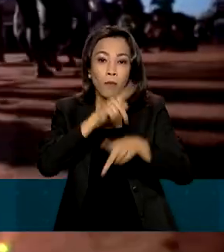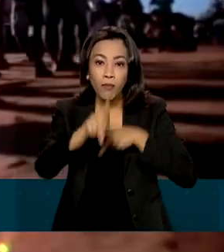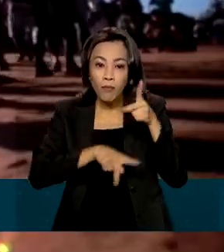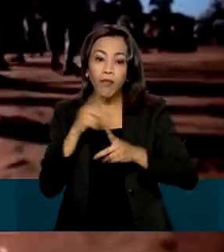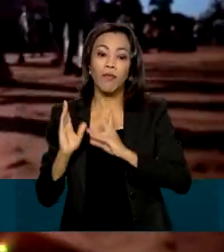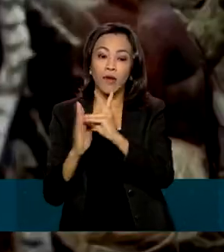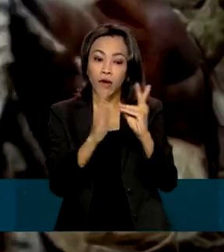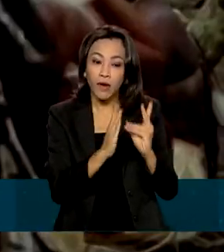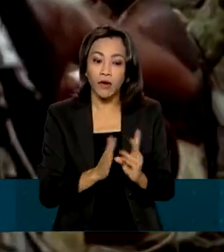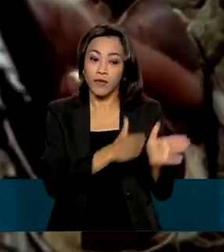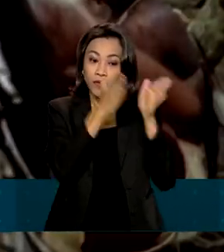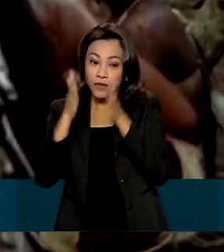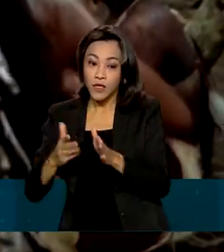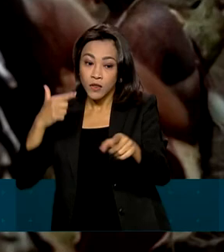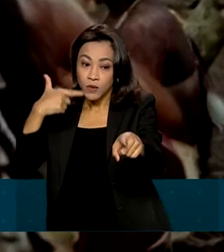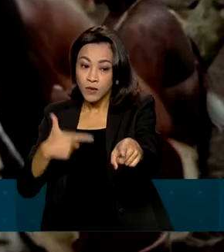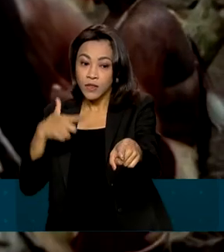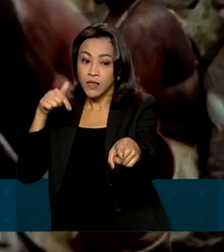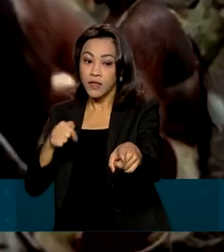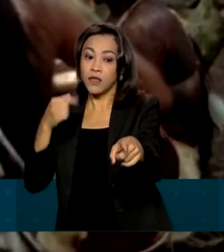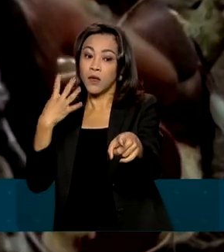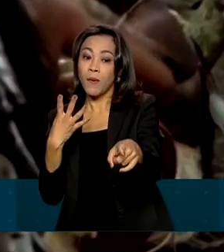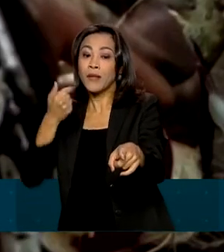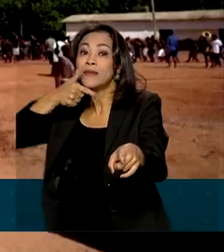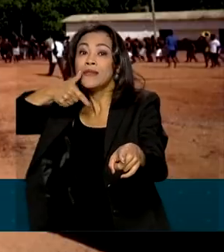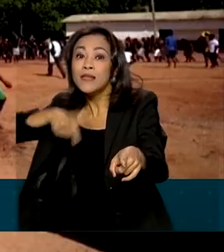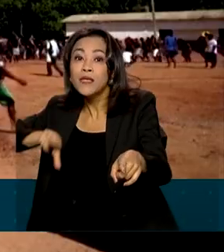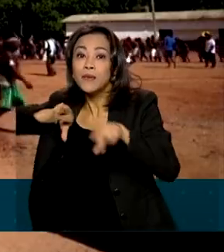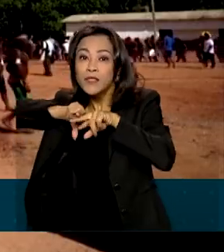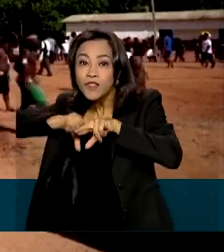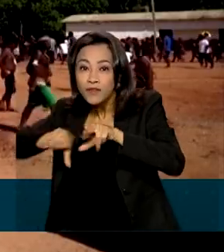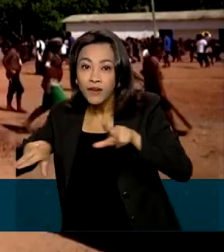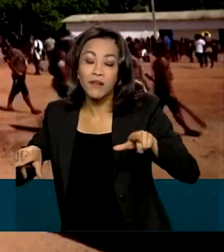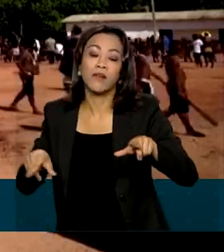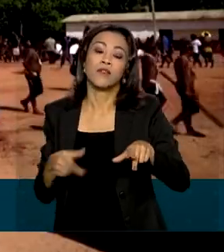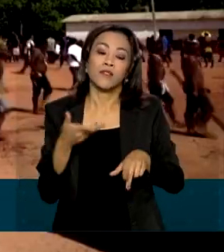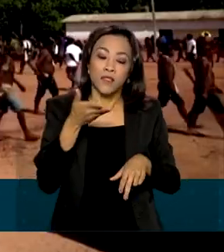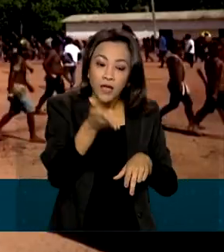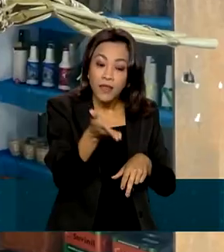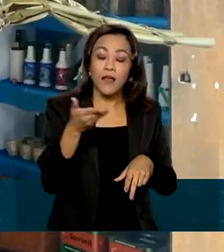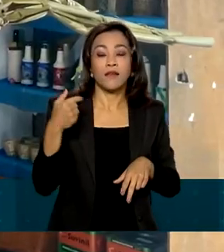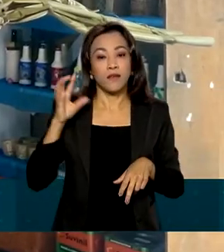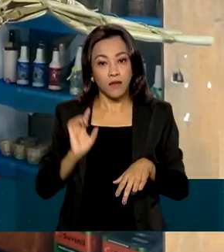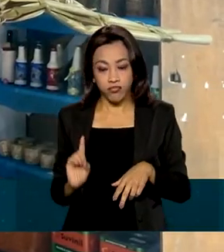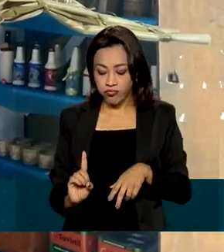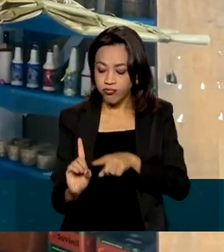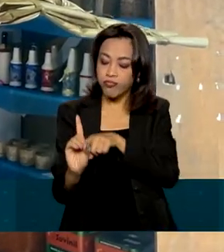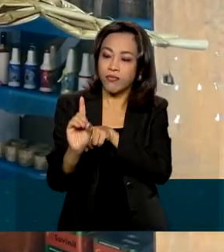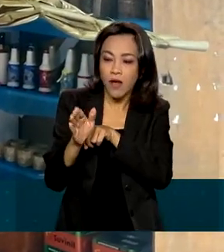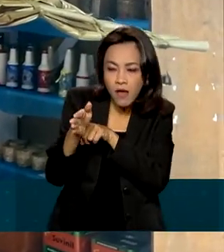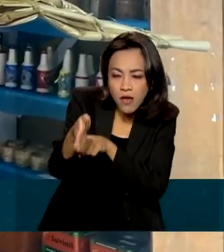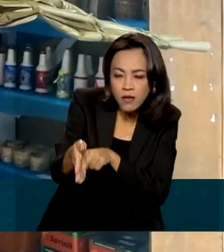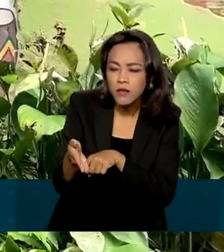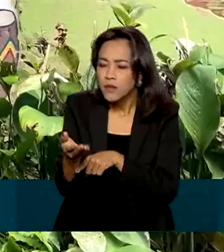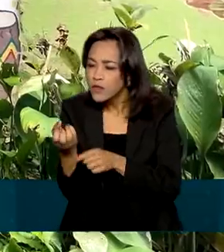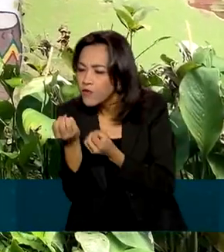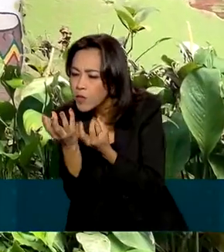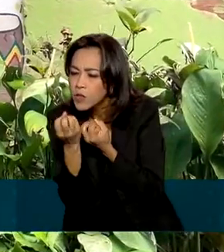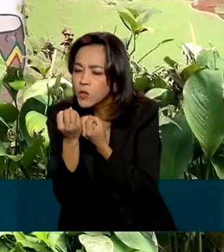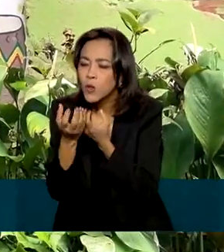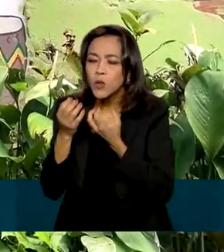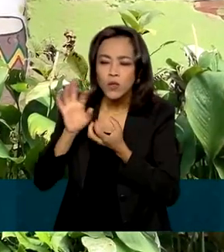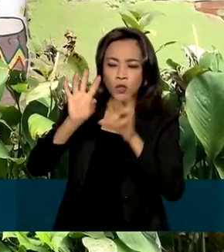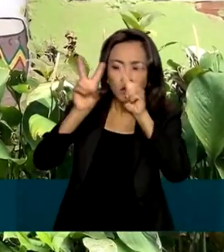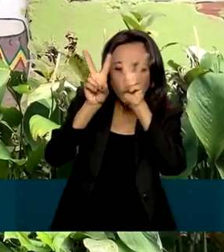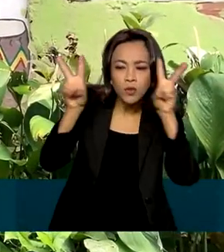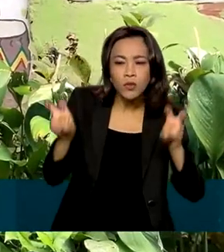274 línguas diferentes. Dessa vez, os recenseadores querem levantar dados também das